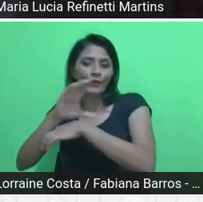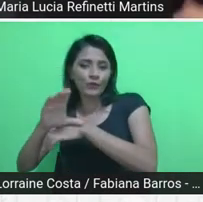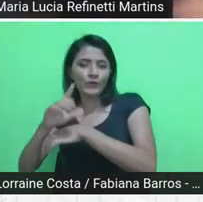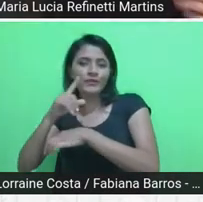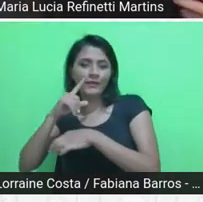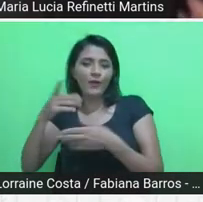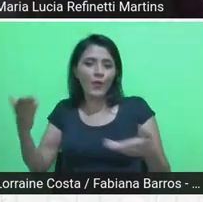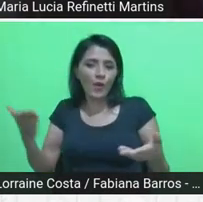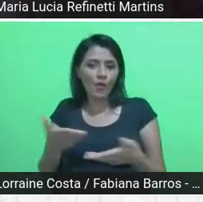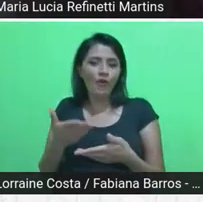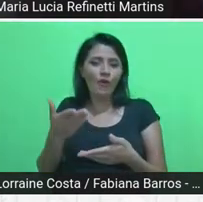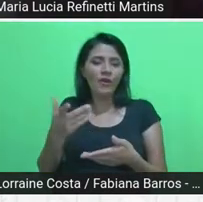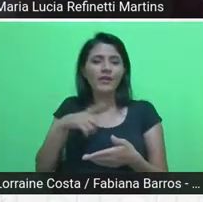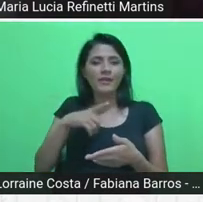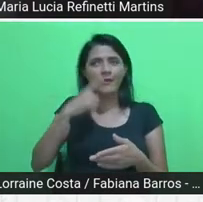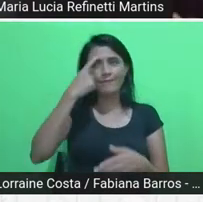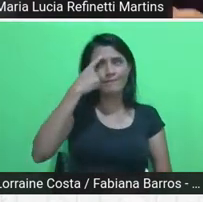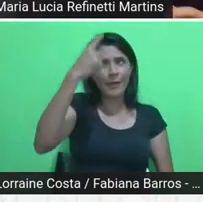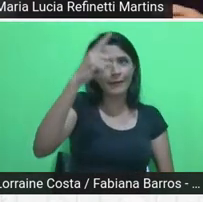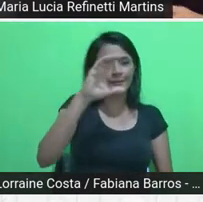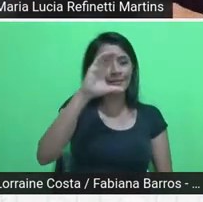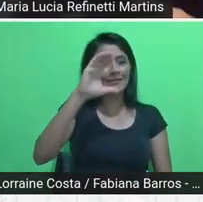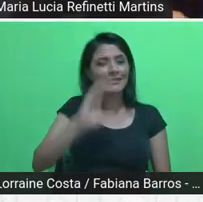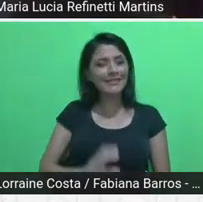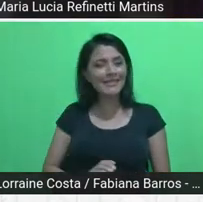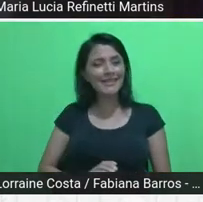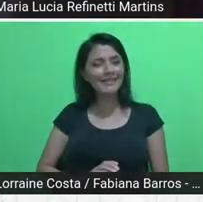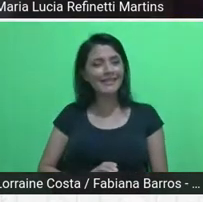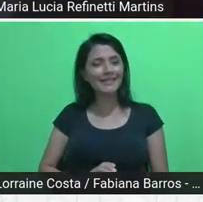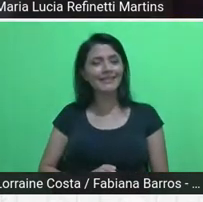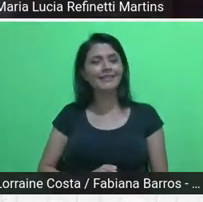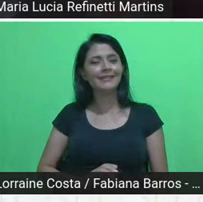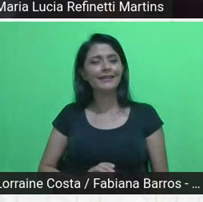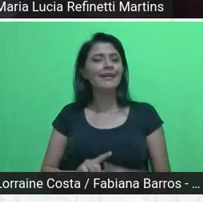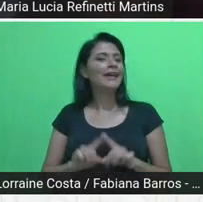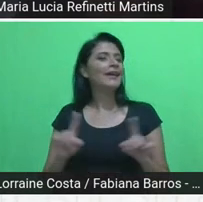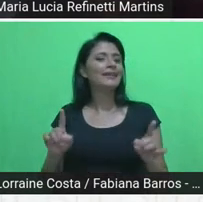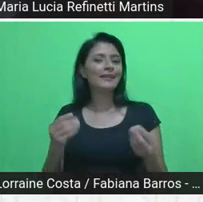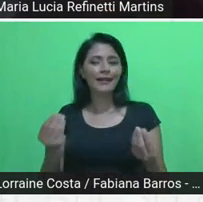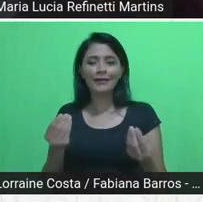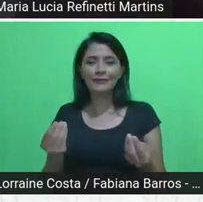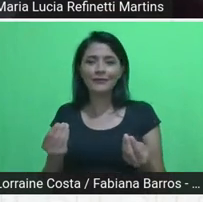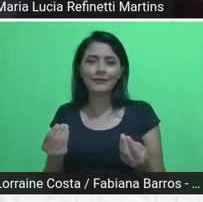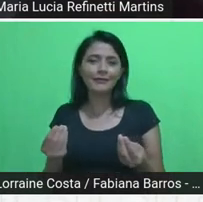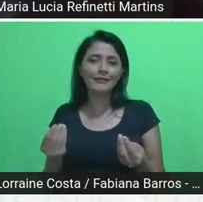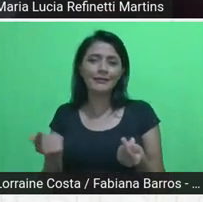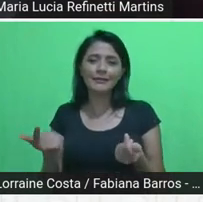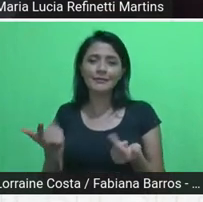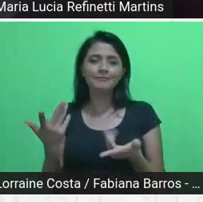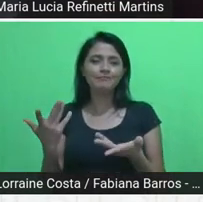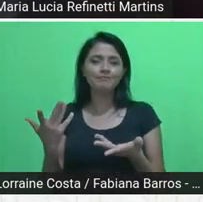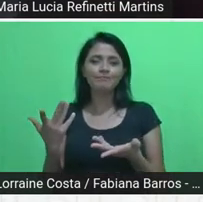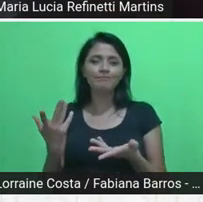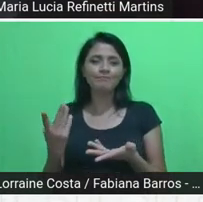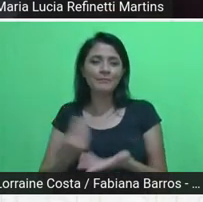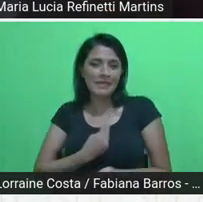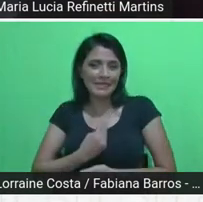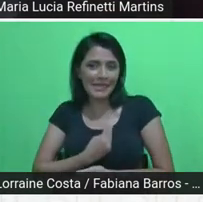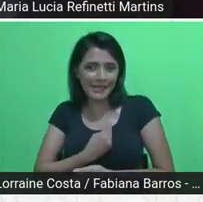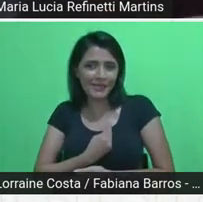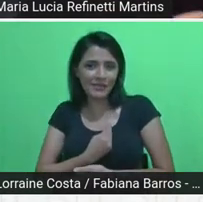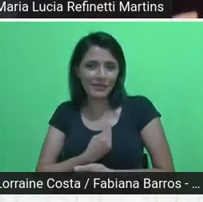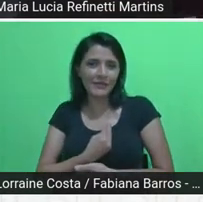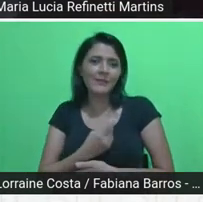a ideia da cidadania estava extremamente presente. E é aquela